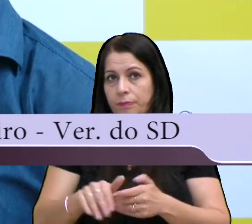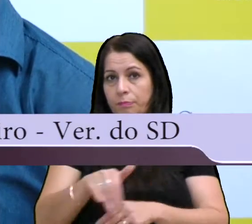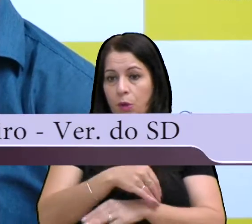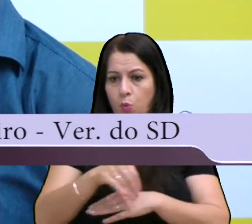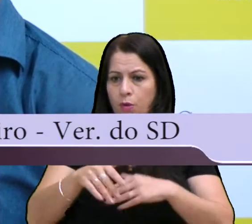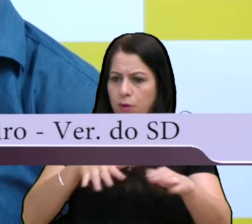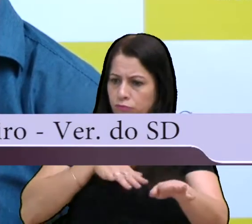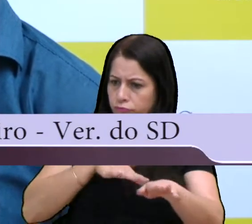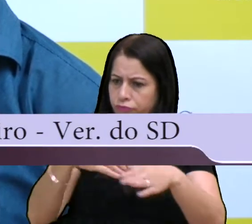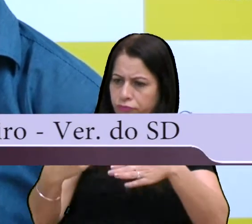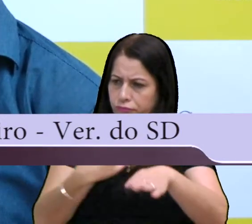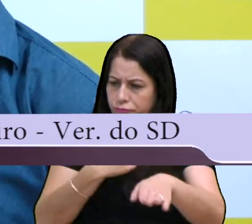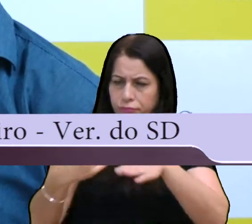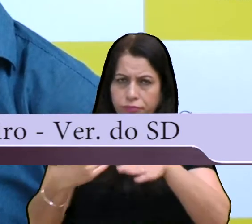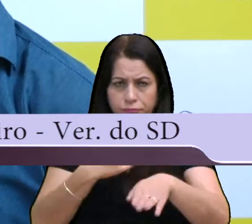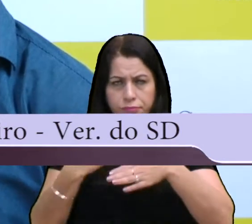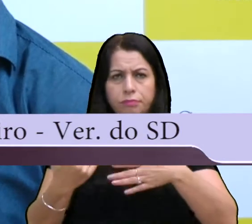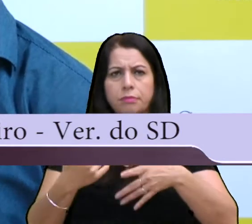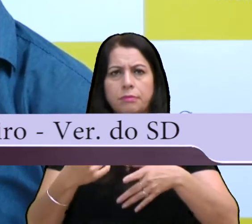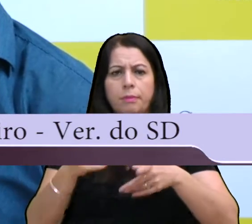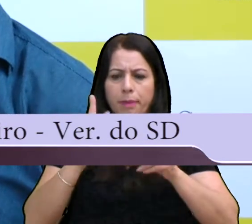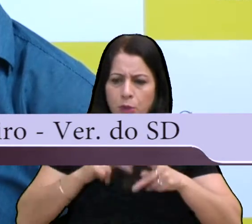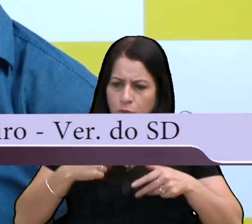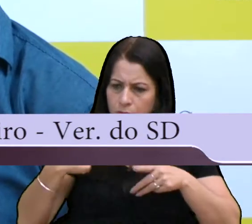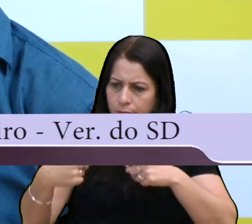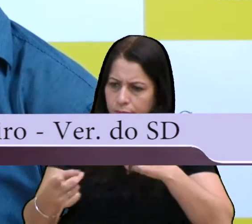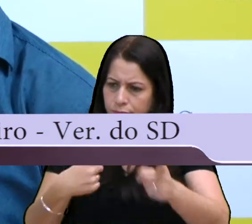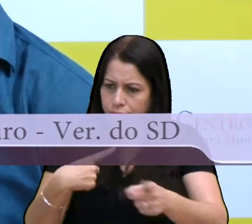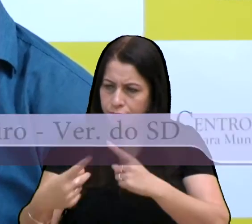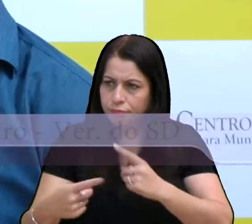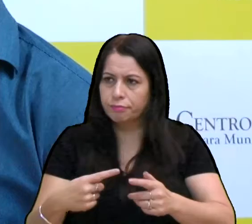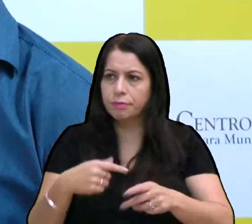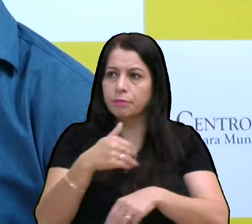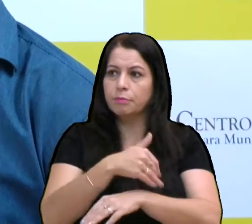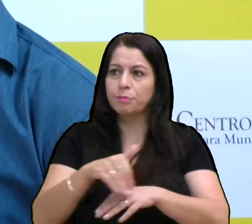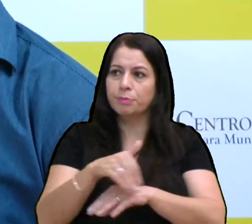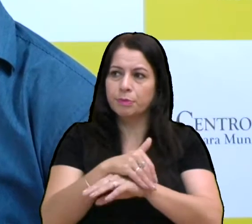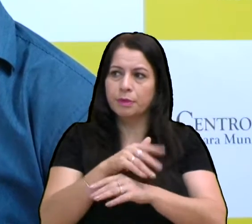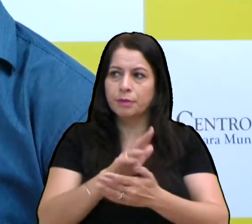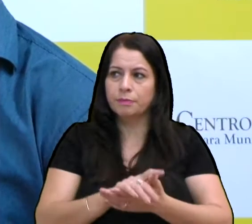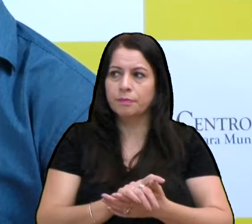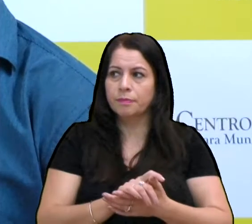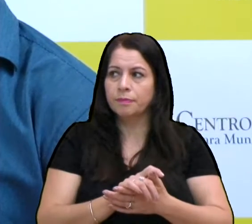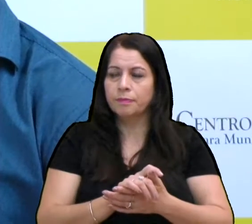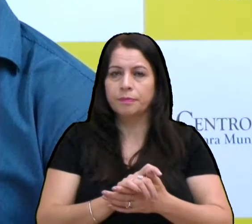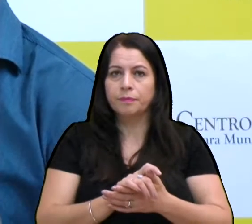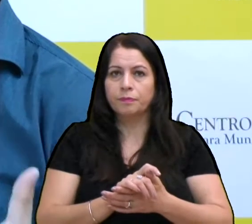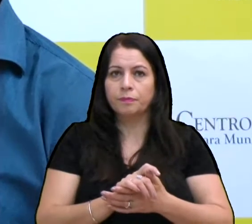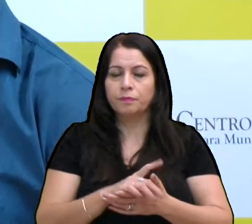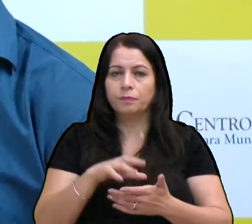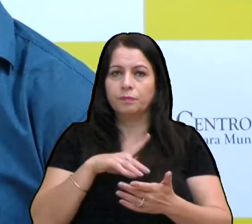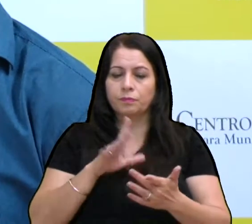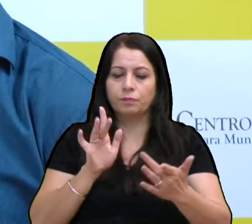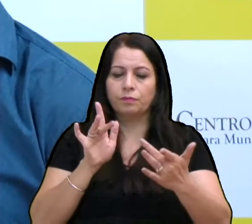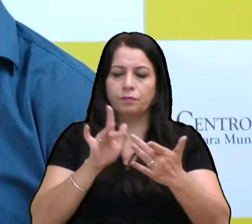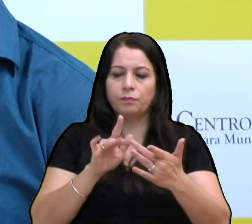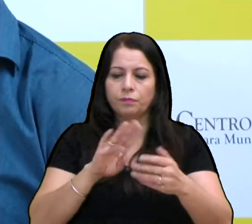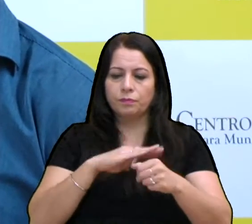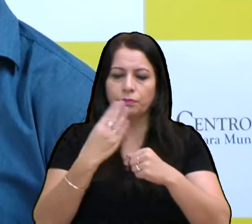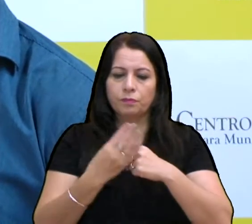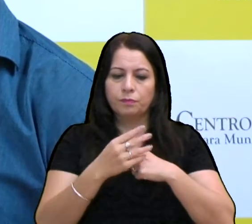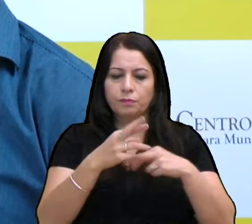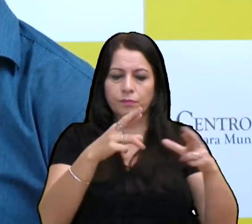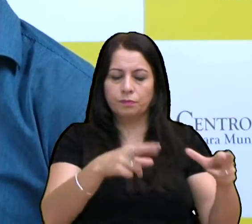movimentada, por veículos, por pedestres, é uma rua de ligação entre os bairros da região.